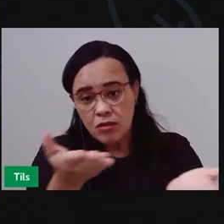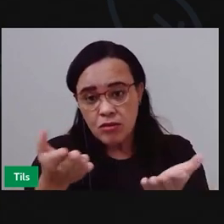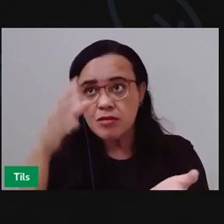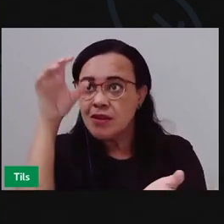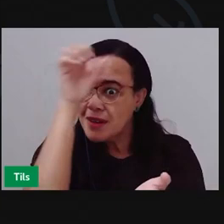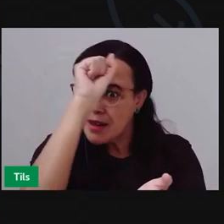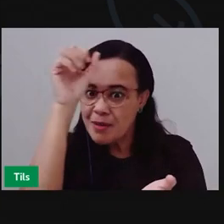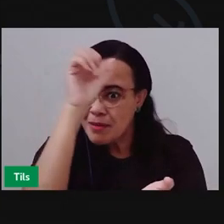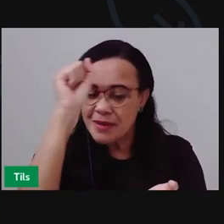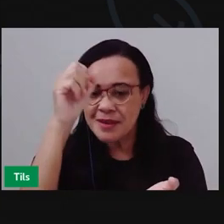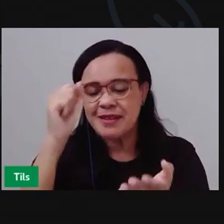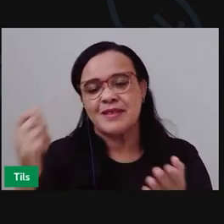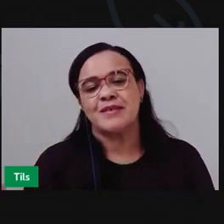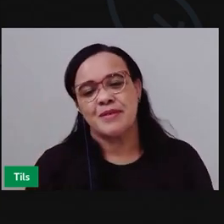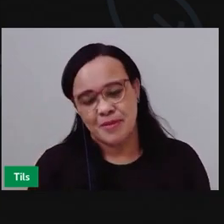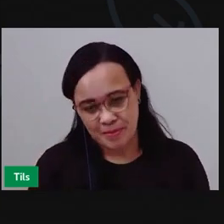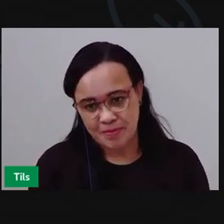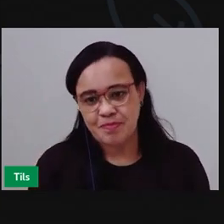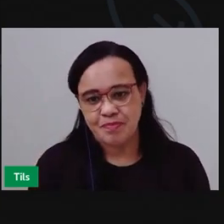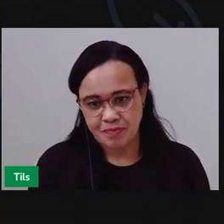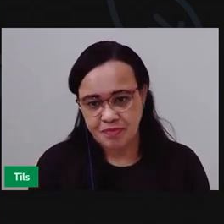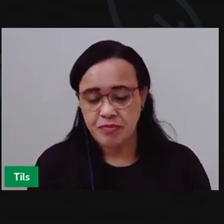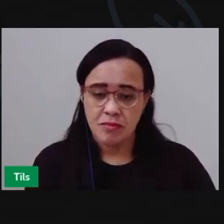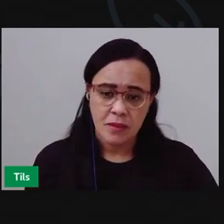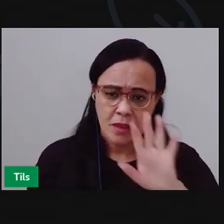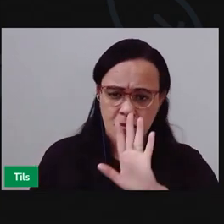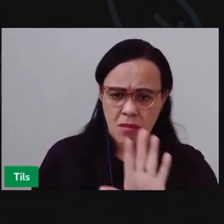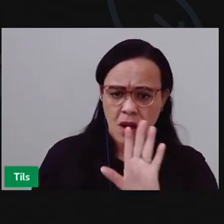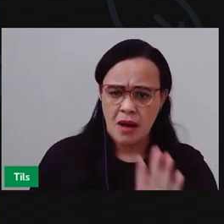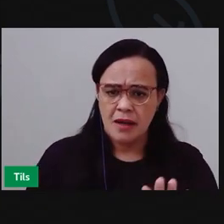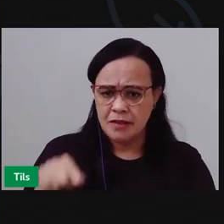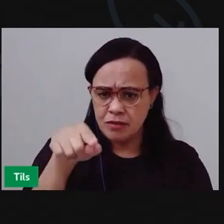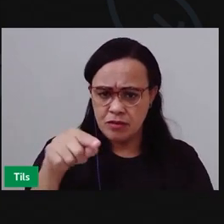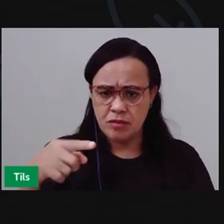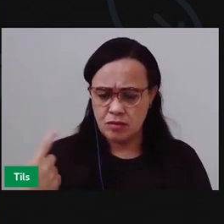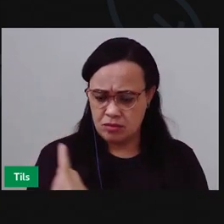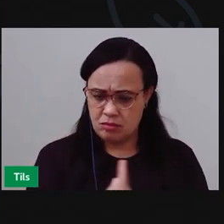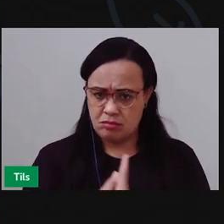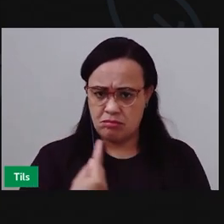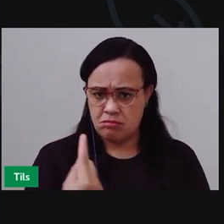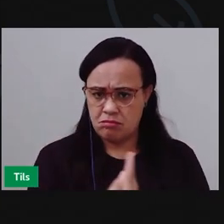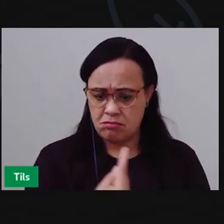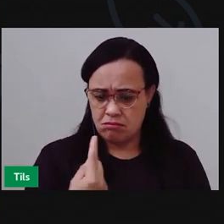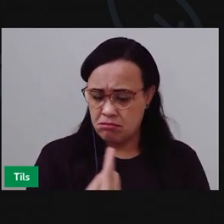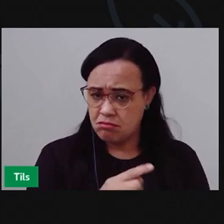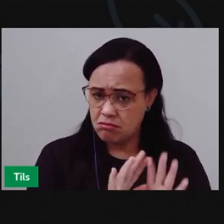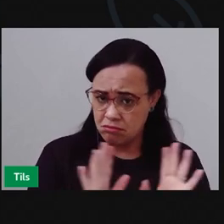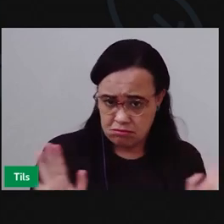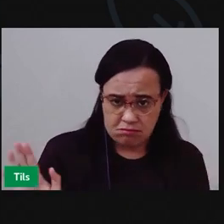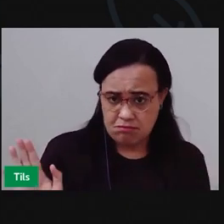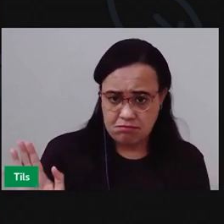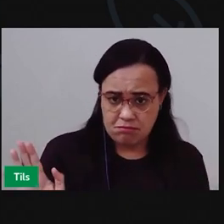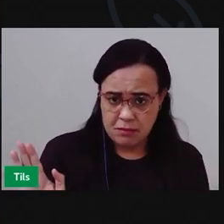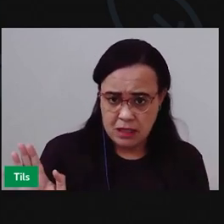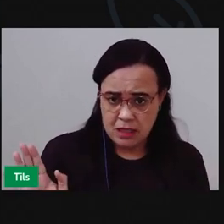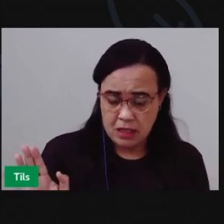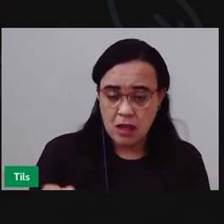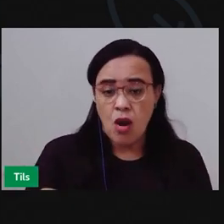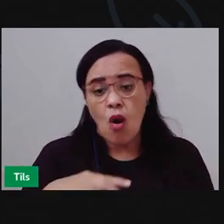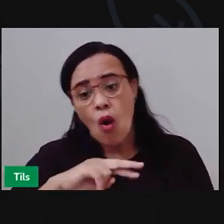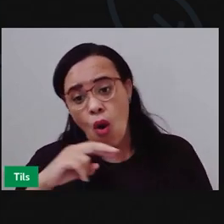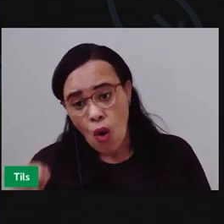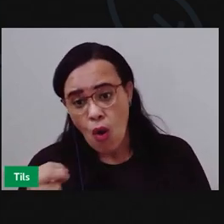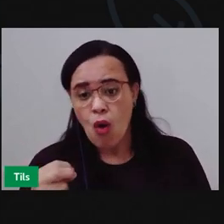Mas, não vai adiantar muita coisa para a comunidade de vocês,